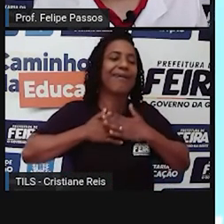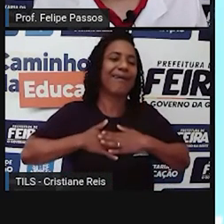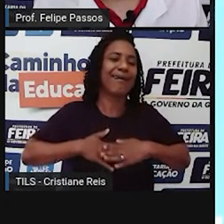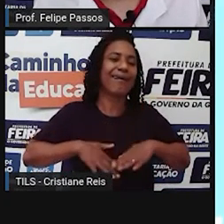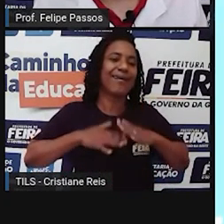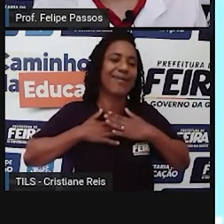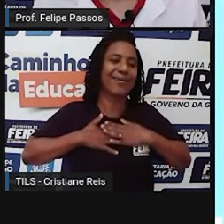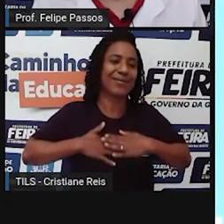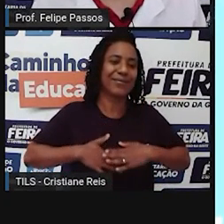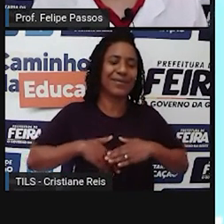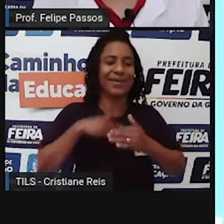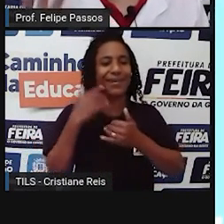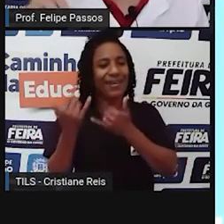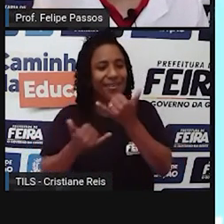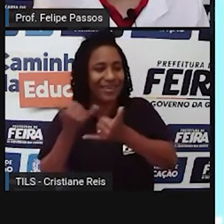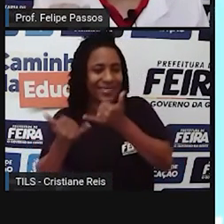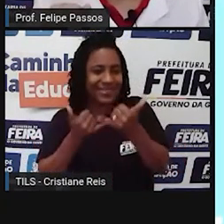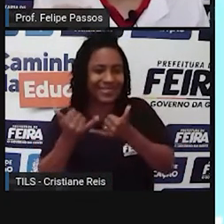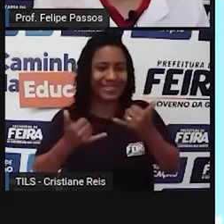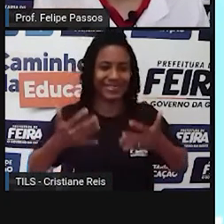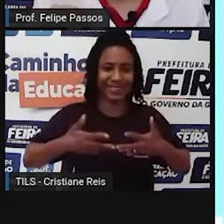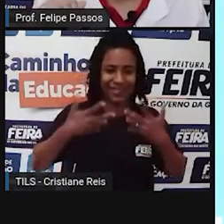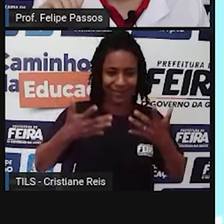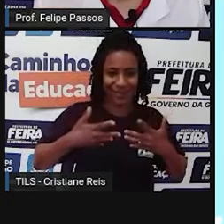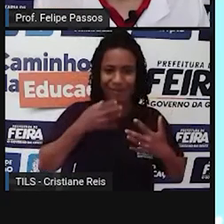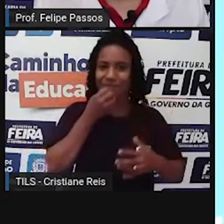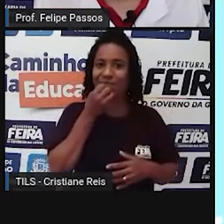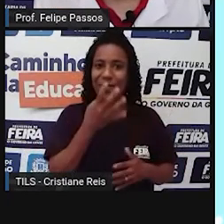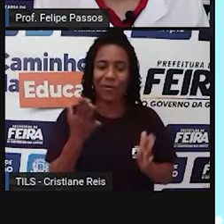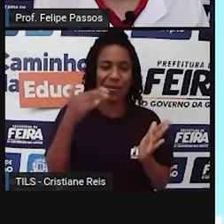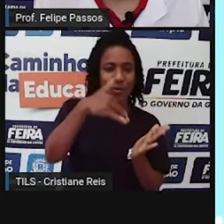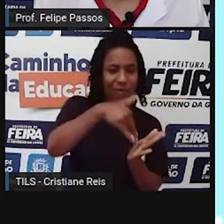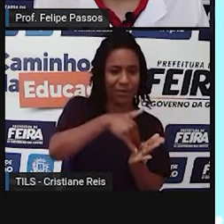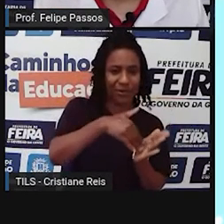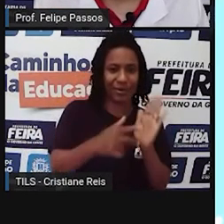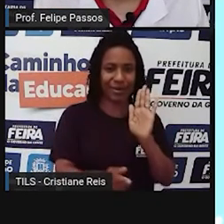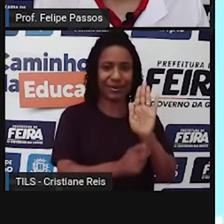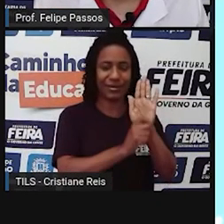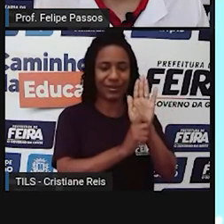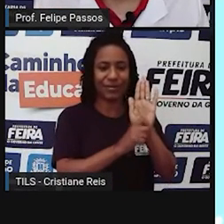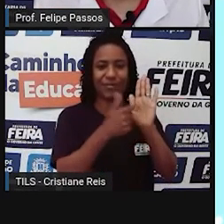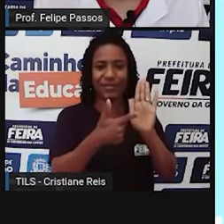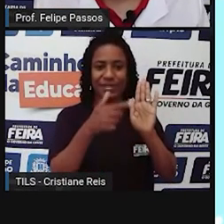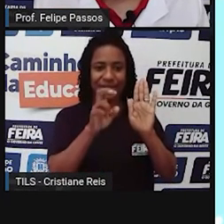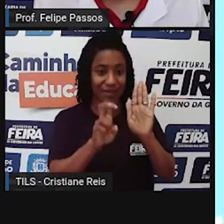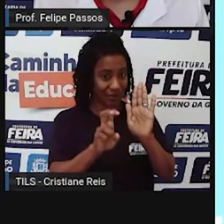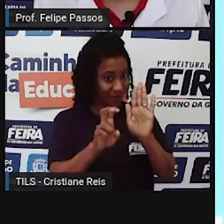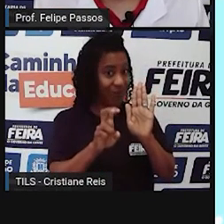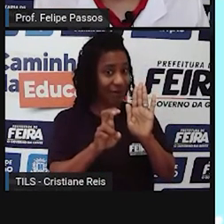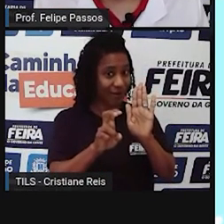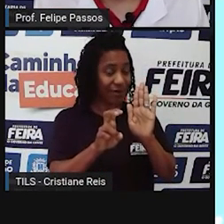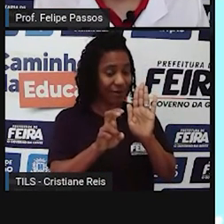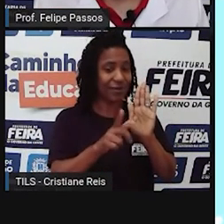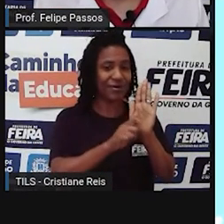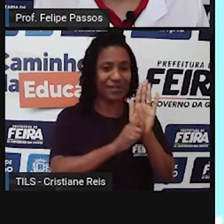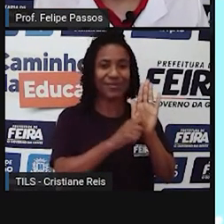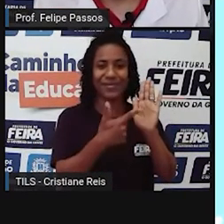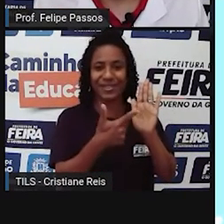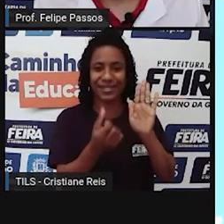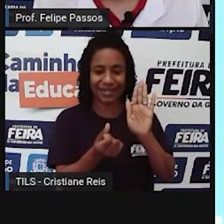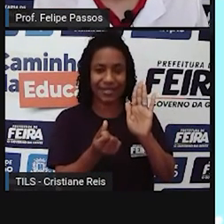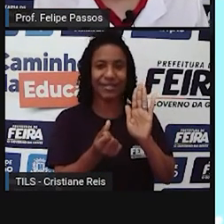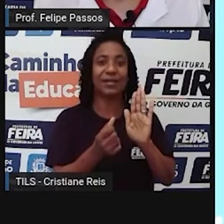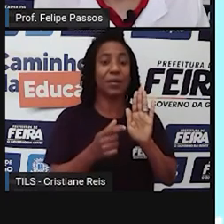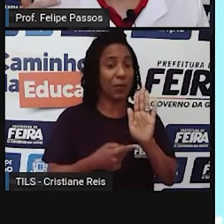Artigo 25. E aqui são os dois últimos, tá gente? Toda pessoa tem direito a um nível de vida suficiente para lhe assegurar e a sua